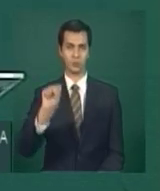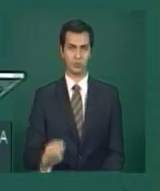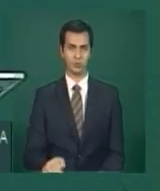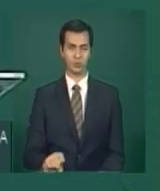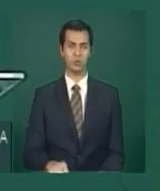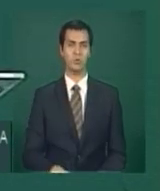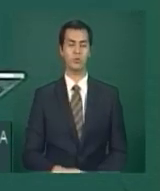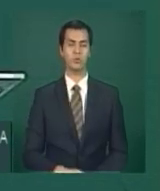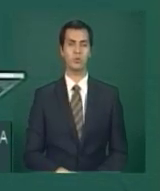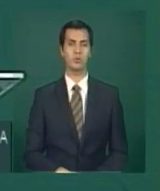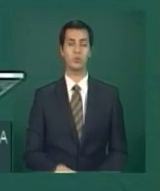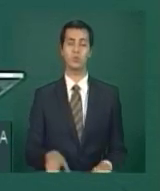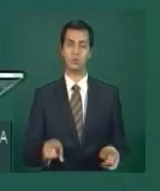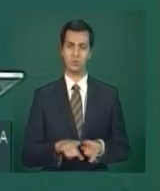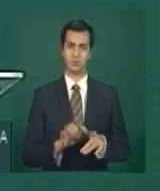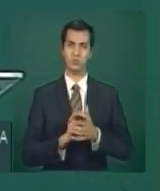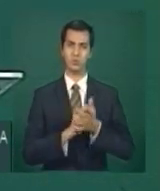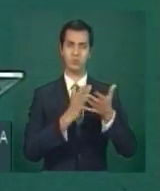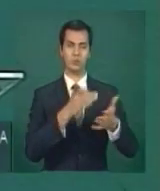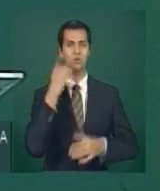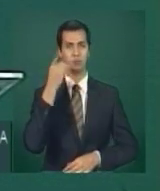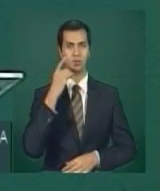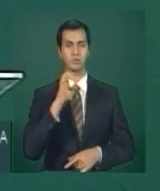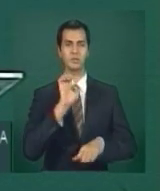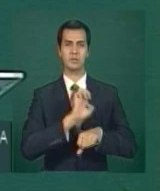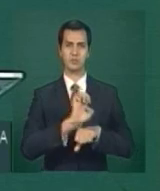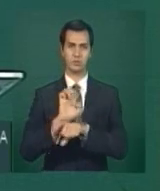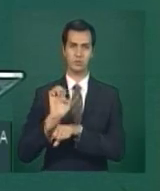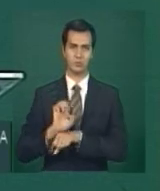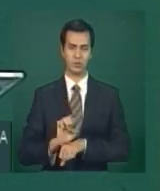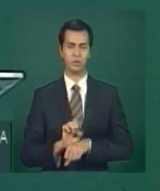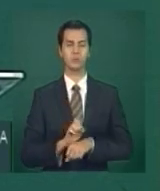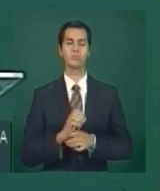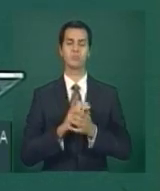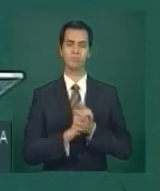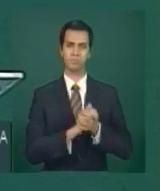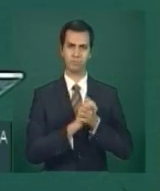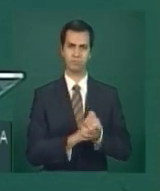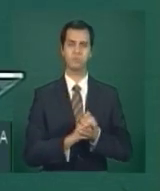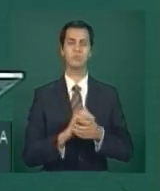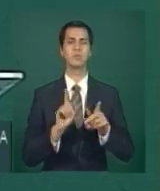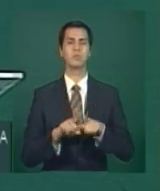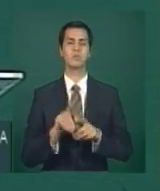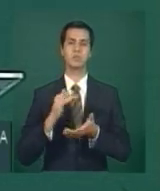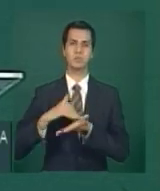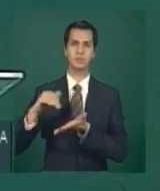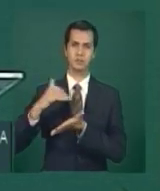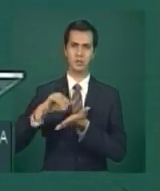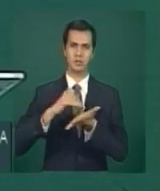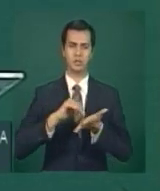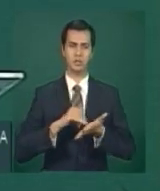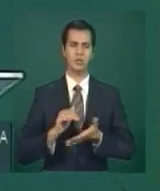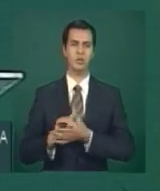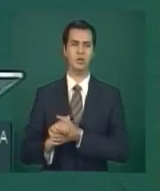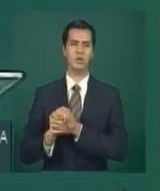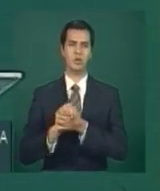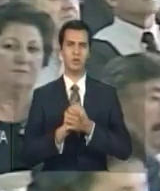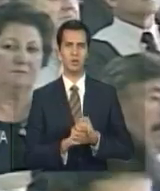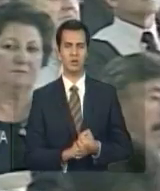Saúdo também os deputados estaduais e as deputadas estaduais, os secretários e secretárias